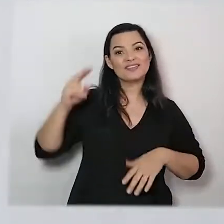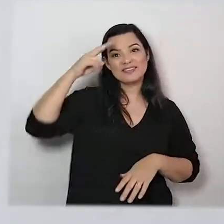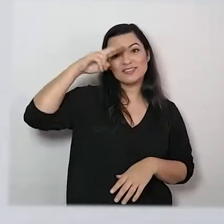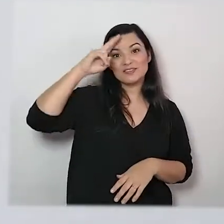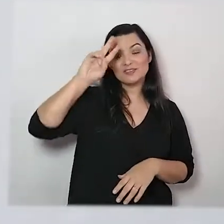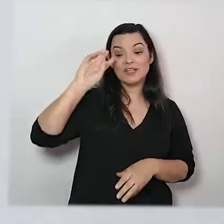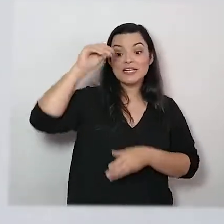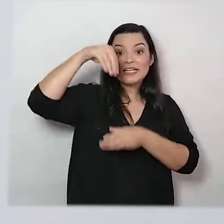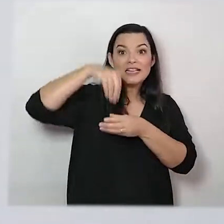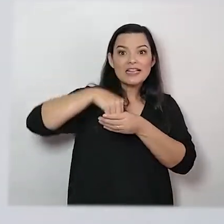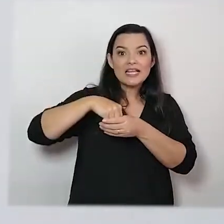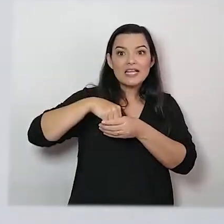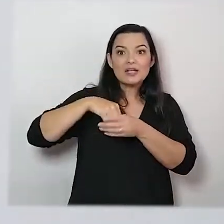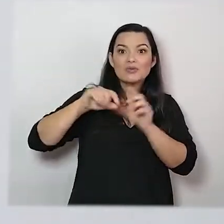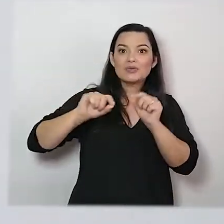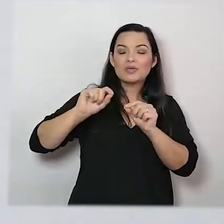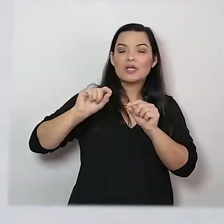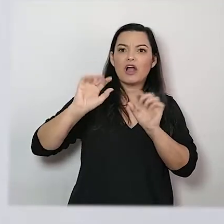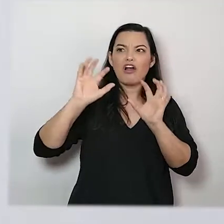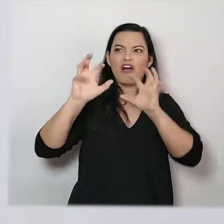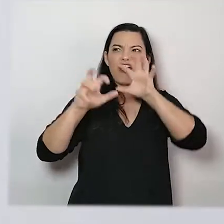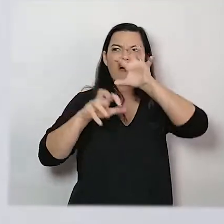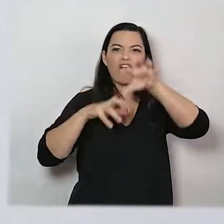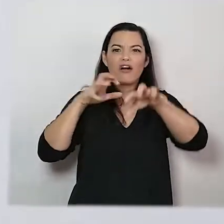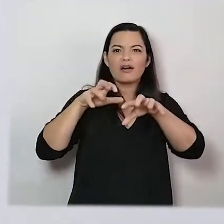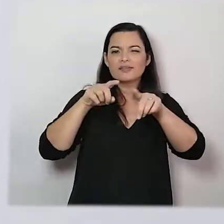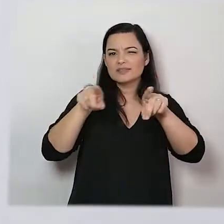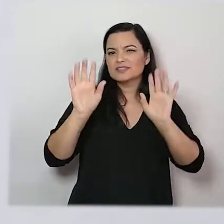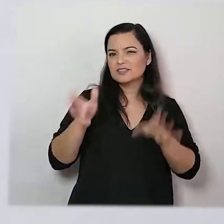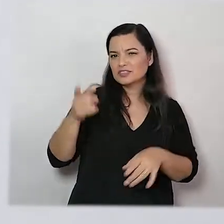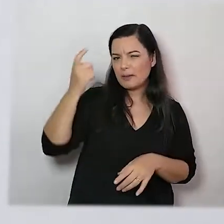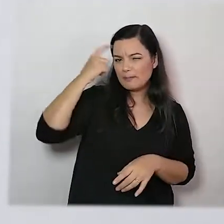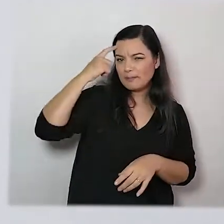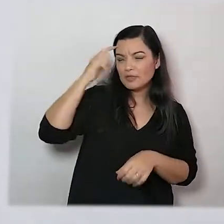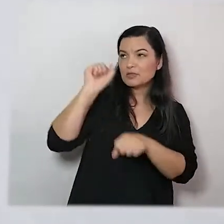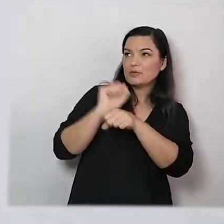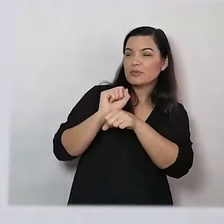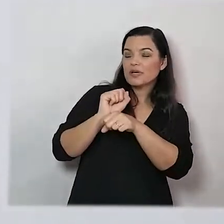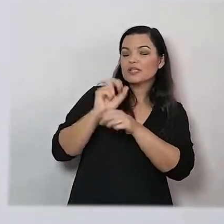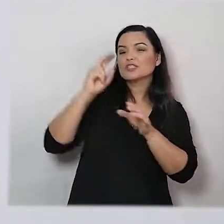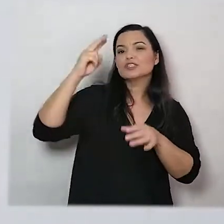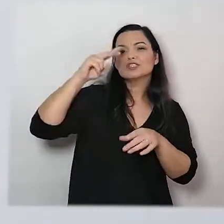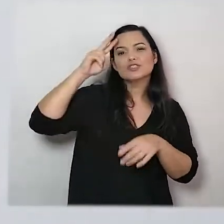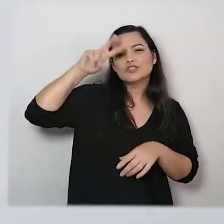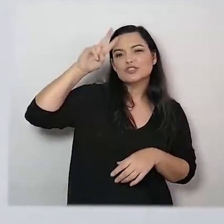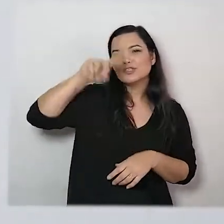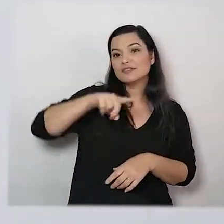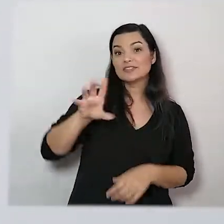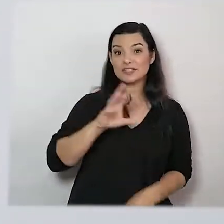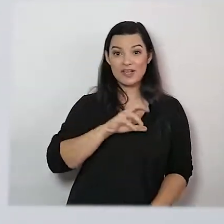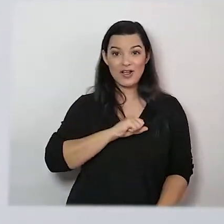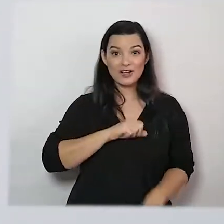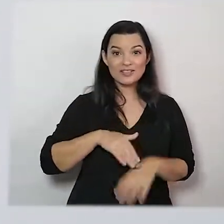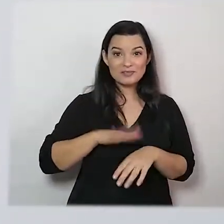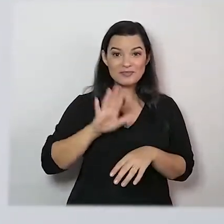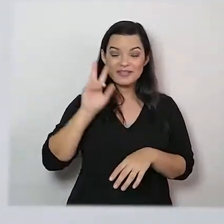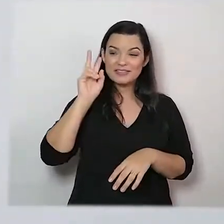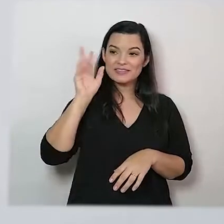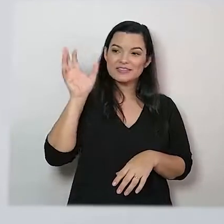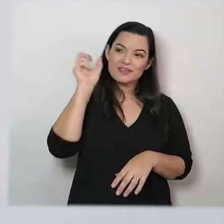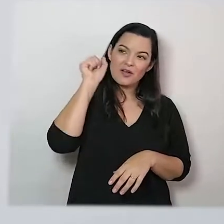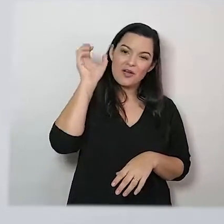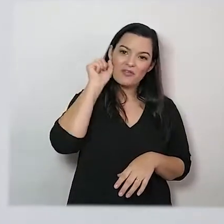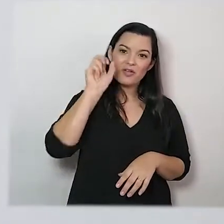as histórias que você gosta de ouvir ou de ler? E também já parou para pensar quais são as